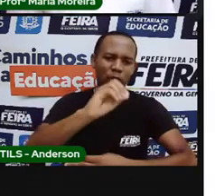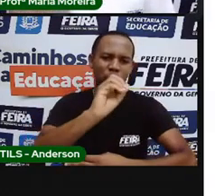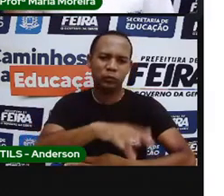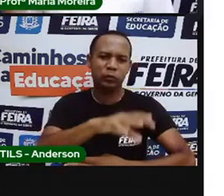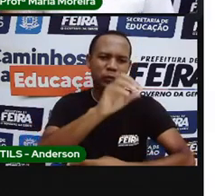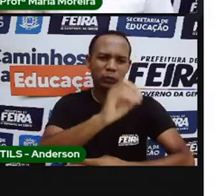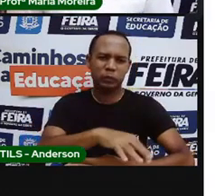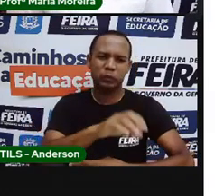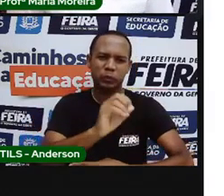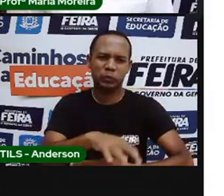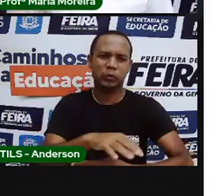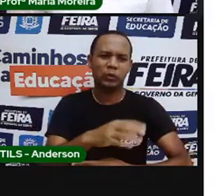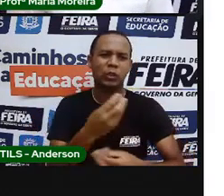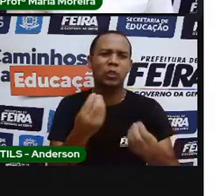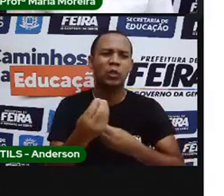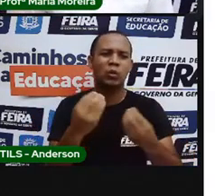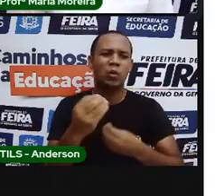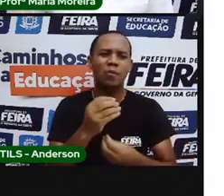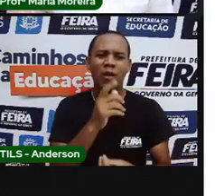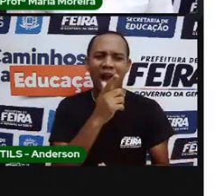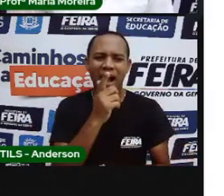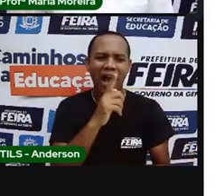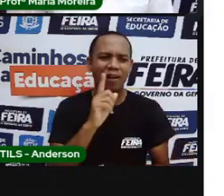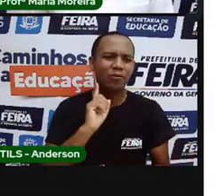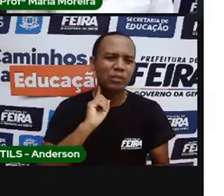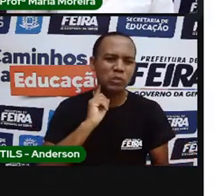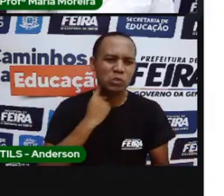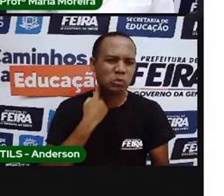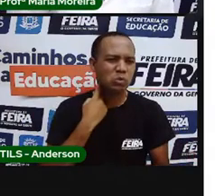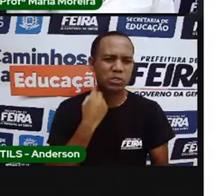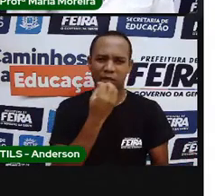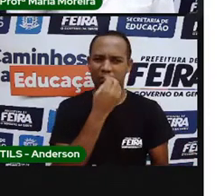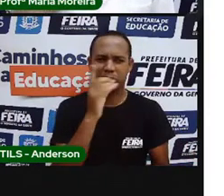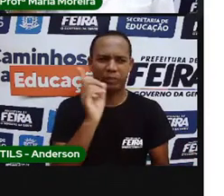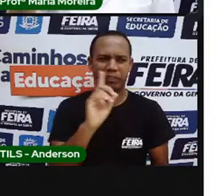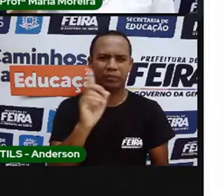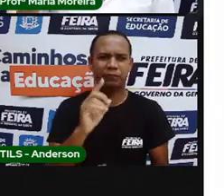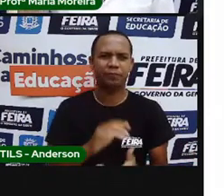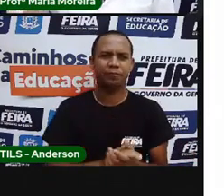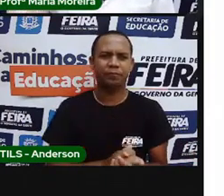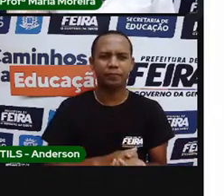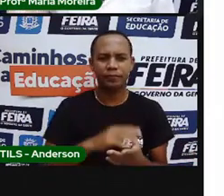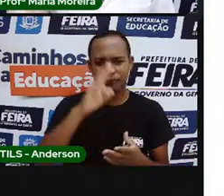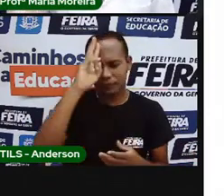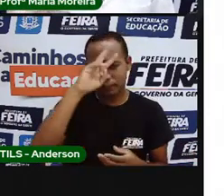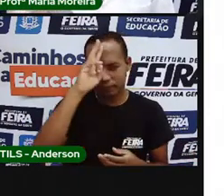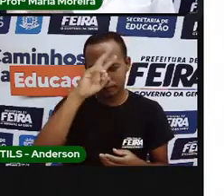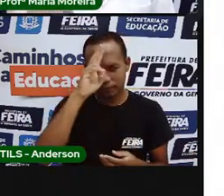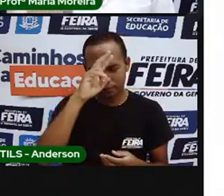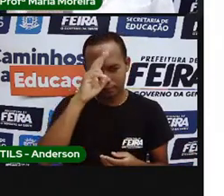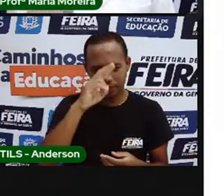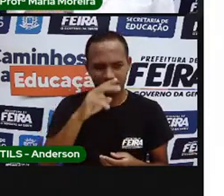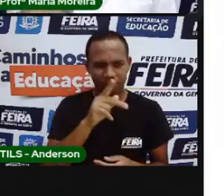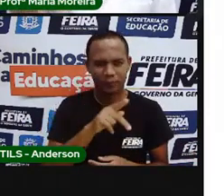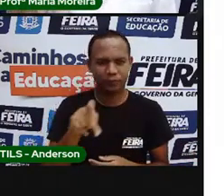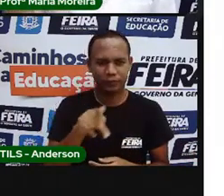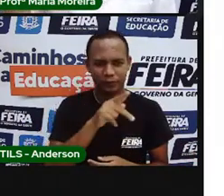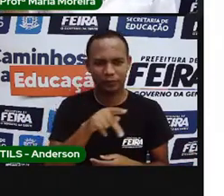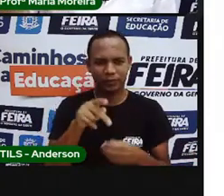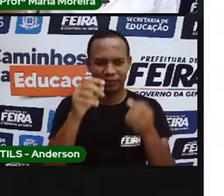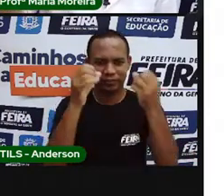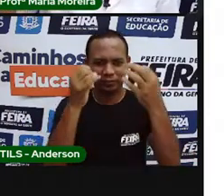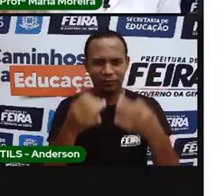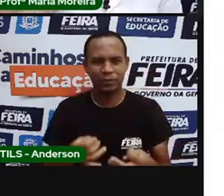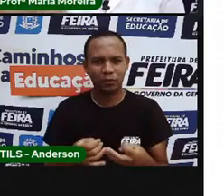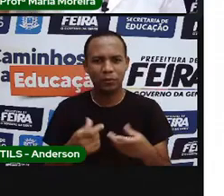rios, a nossa água, ela fica poluída. E aí, olha só, lembra que a professora falou sobre a distância de tratamento, não é isso? E